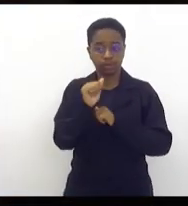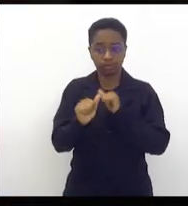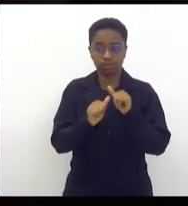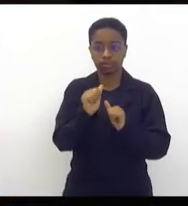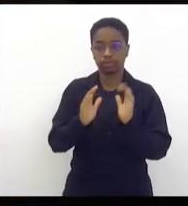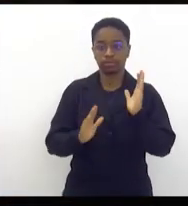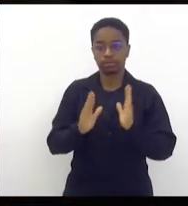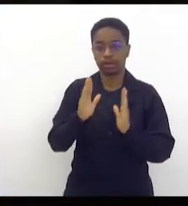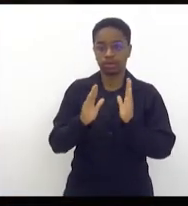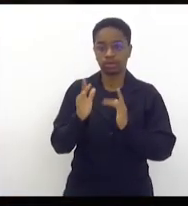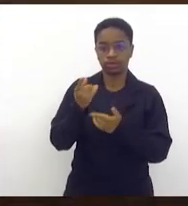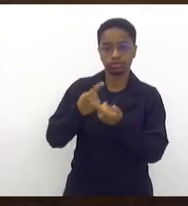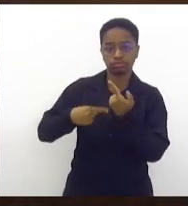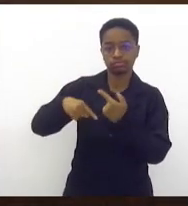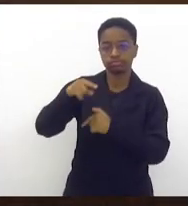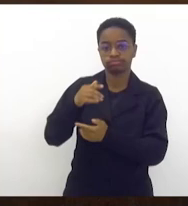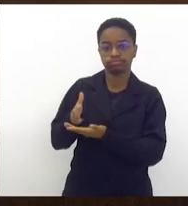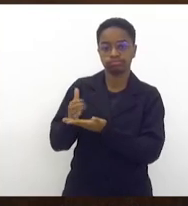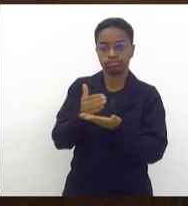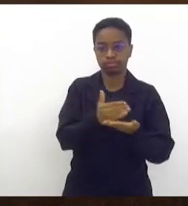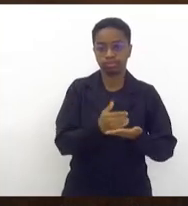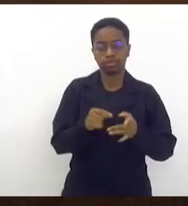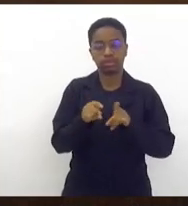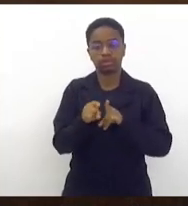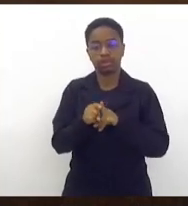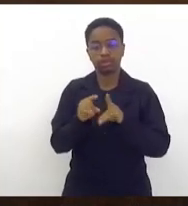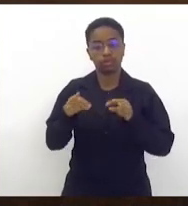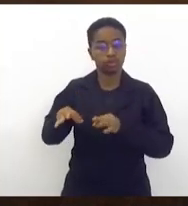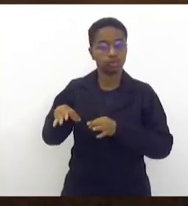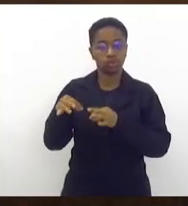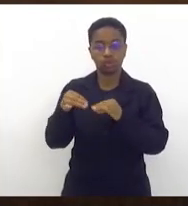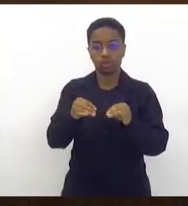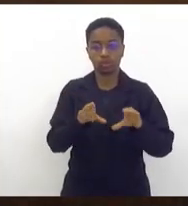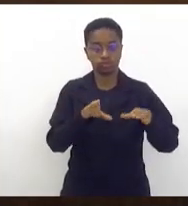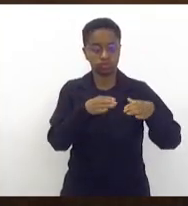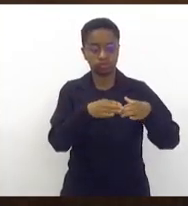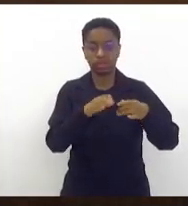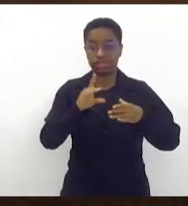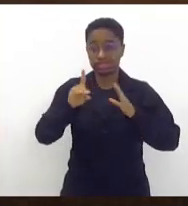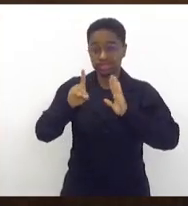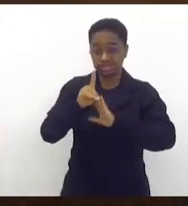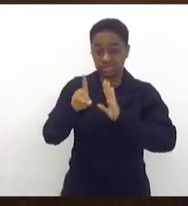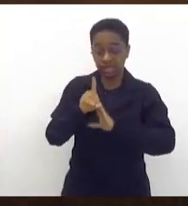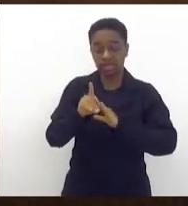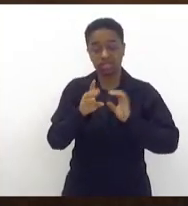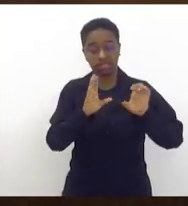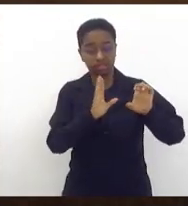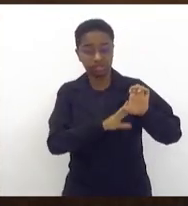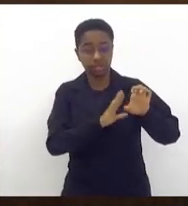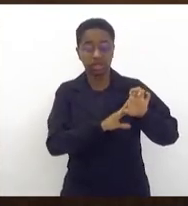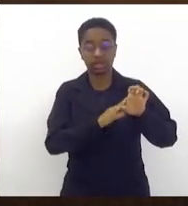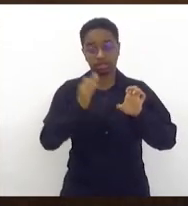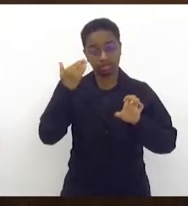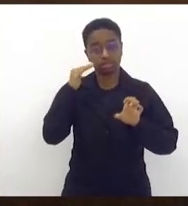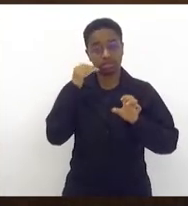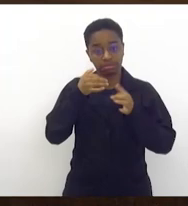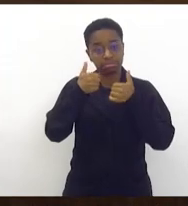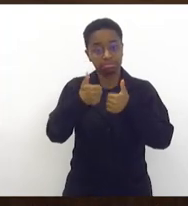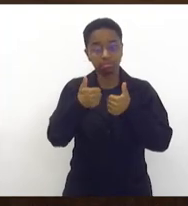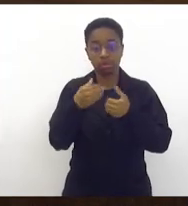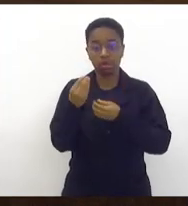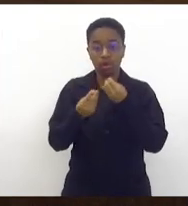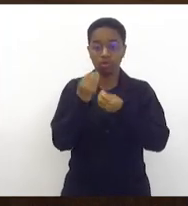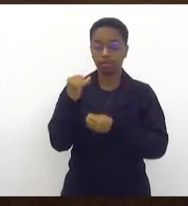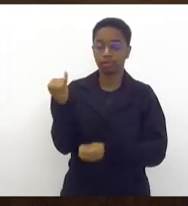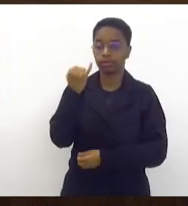de recuperação fiscal e todos de A a Z, da extrema direita à extrema esquerda, entenderam a importância